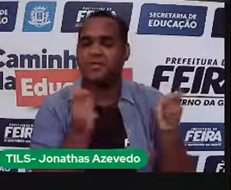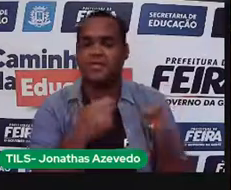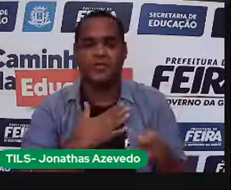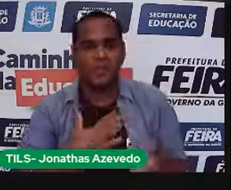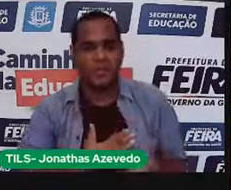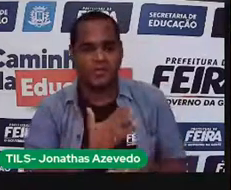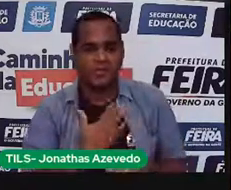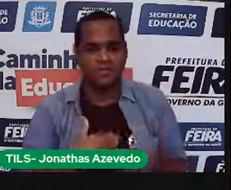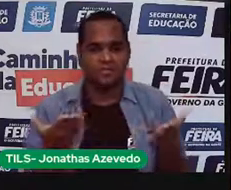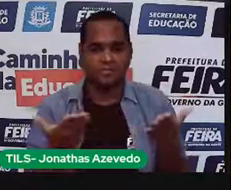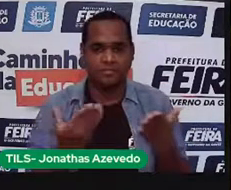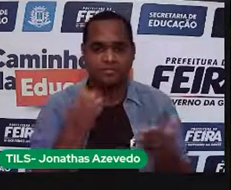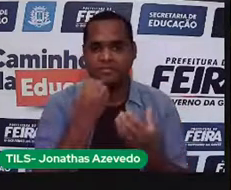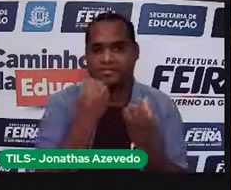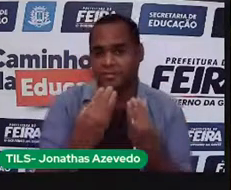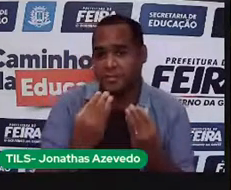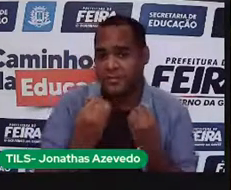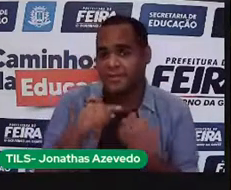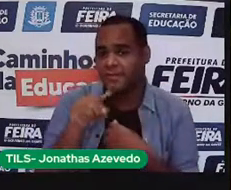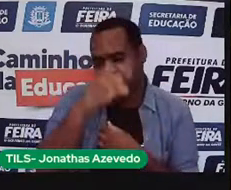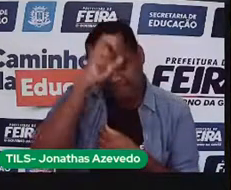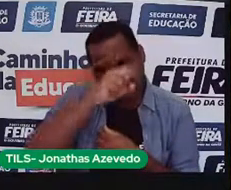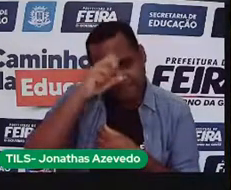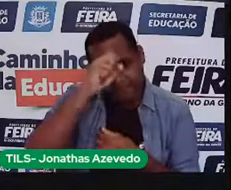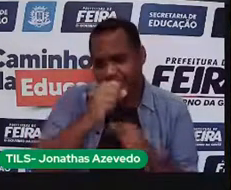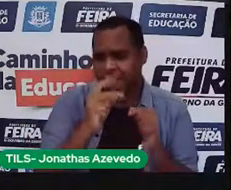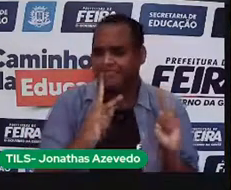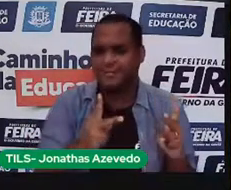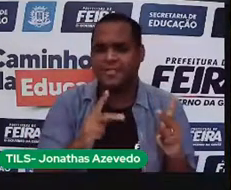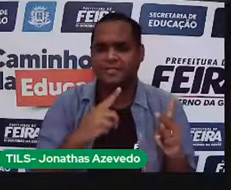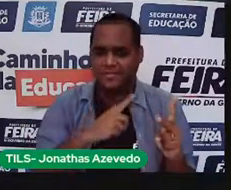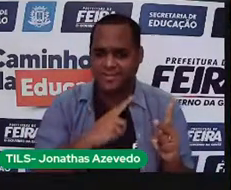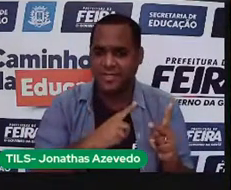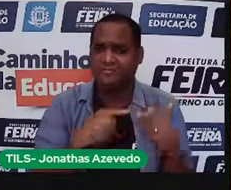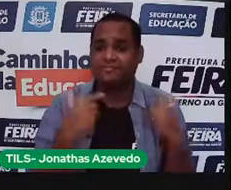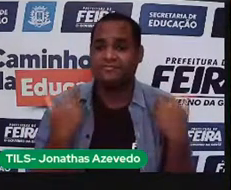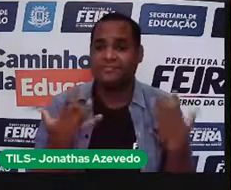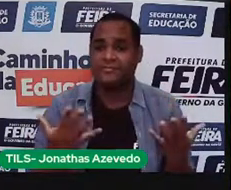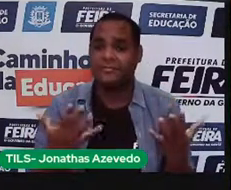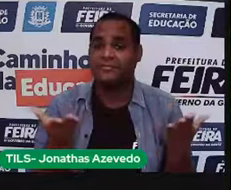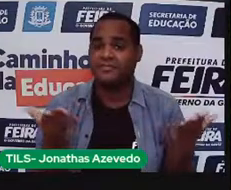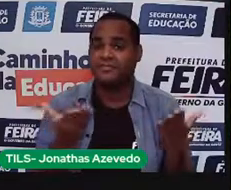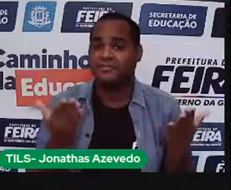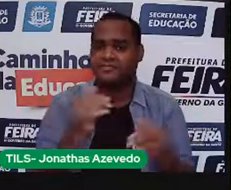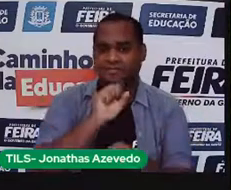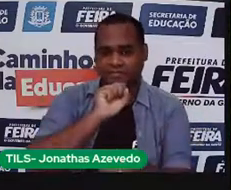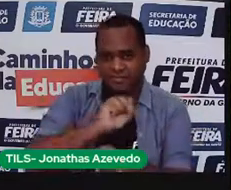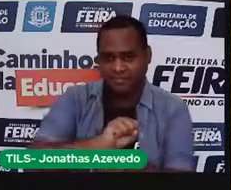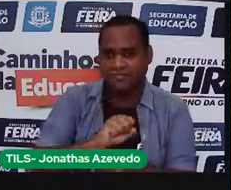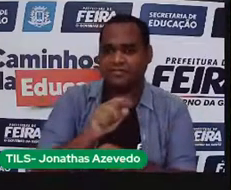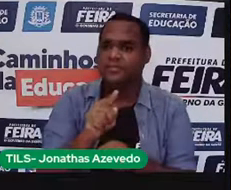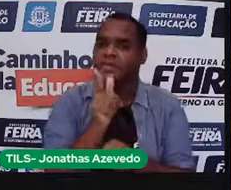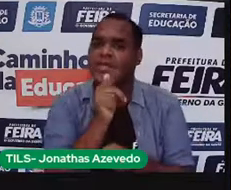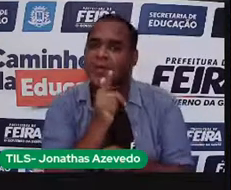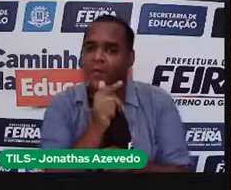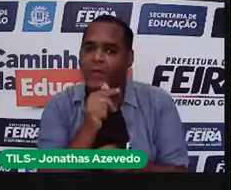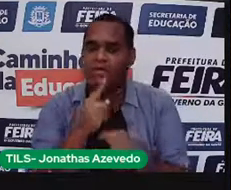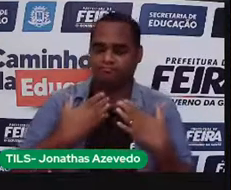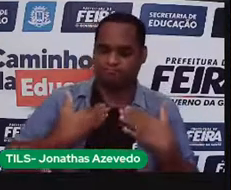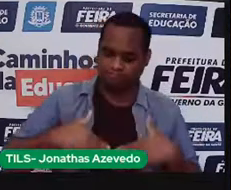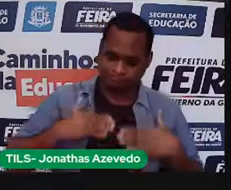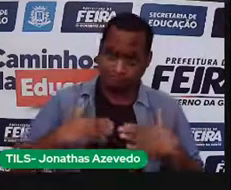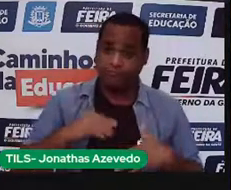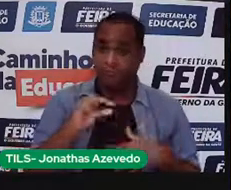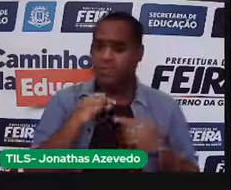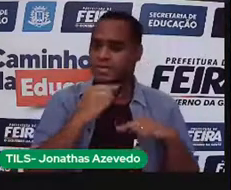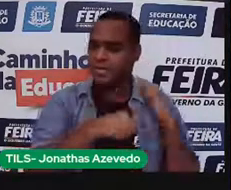gostem do joguinho. Que vocês tenham aprendido bastante até aqui. Agora, a gente vai fazer uma pausa. Vamos tomar água. Descansar um pouquinho.